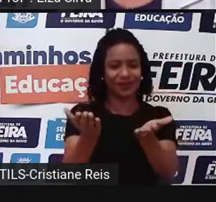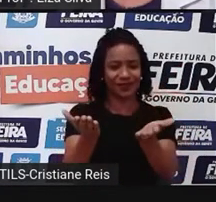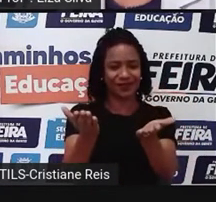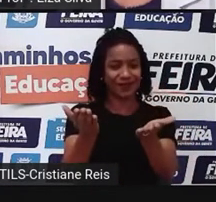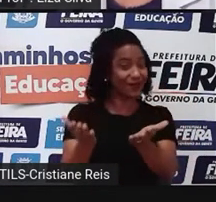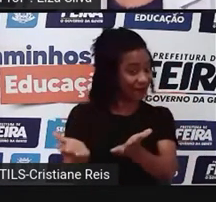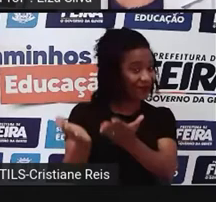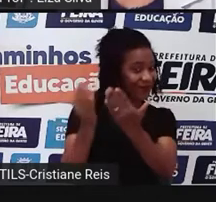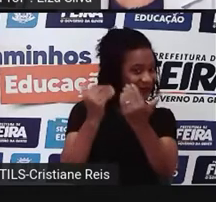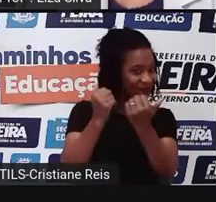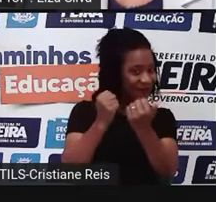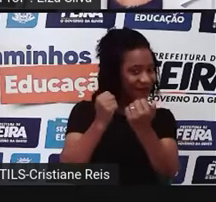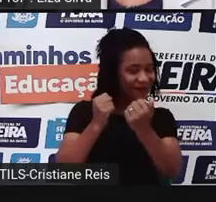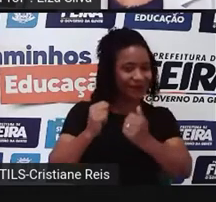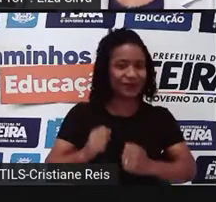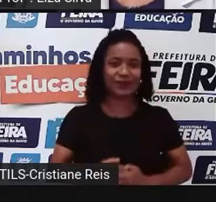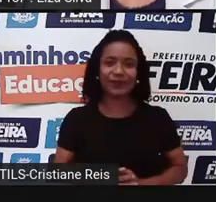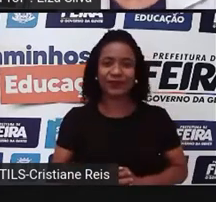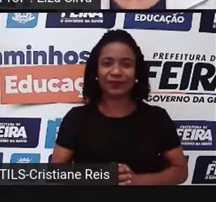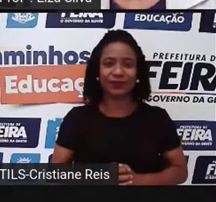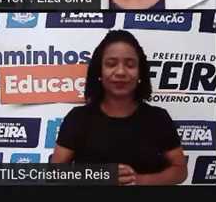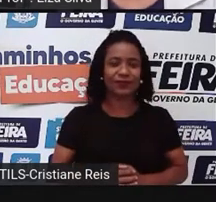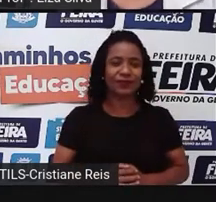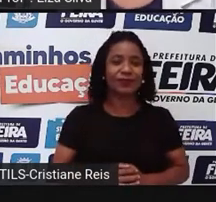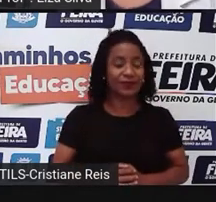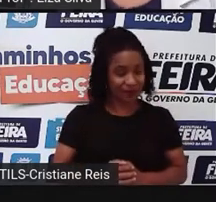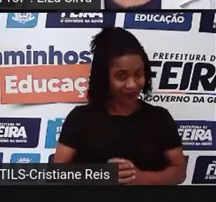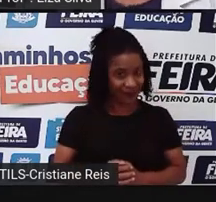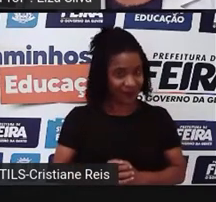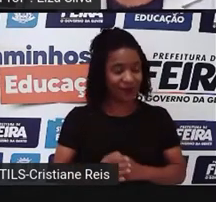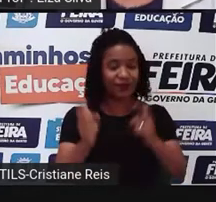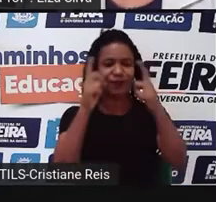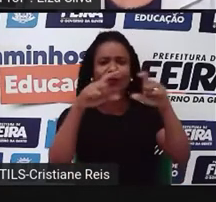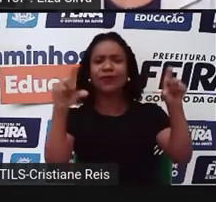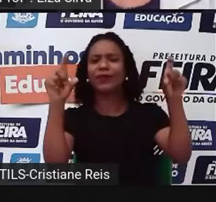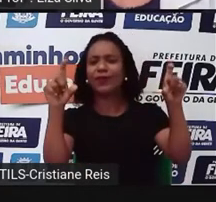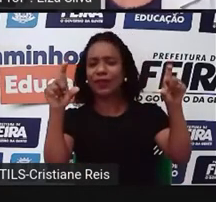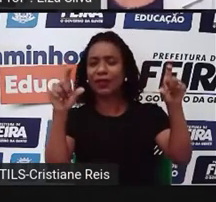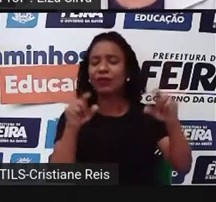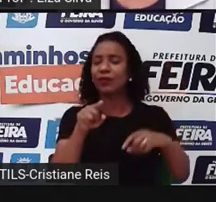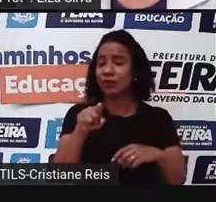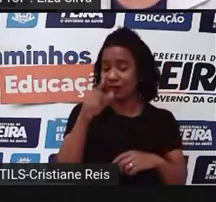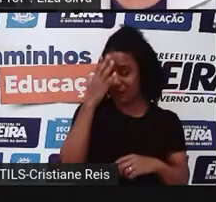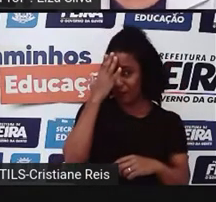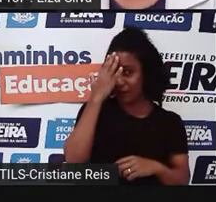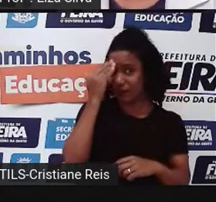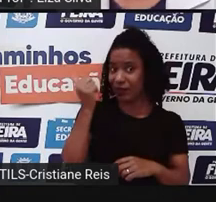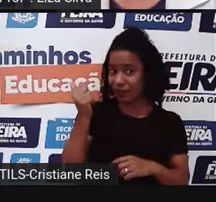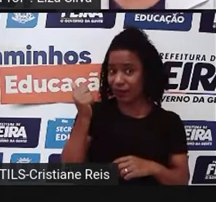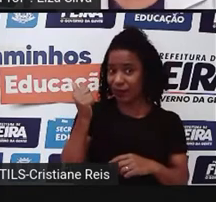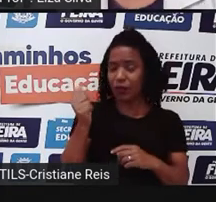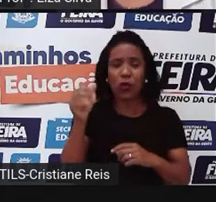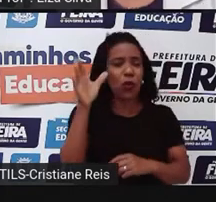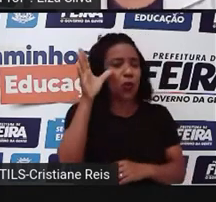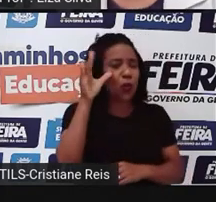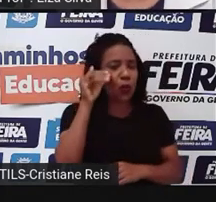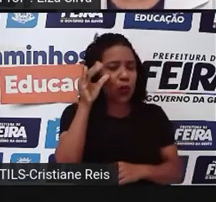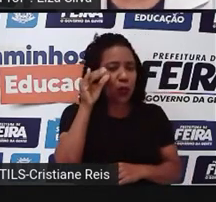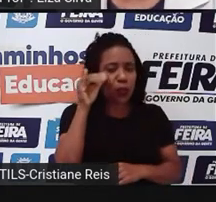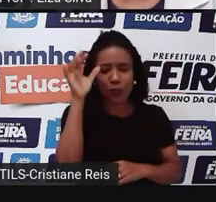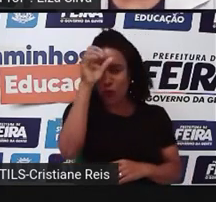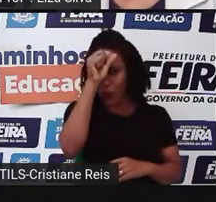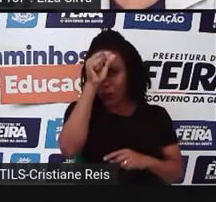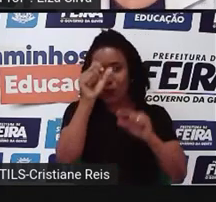Let's go! Did you know? Você sabia? Então, trago para vocês agora algumas curiosidades sobre o